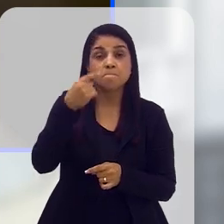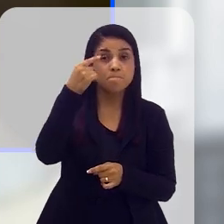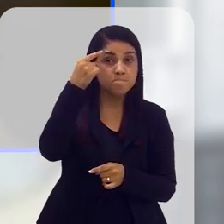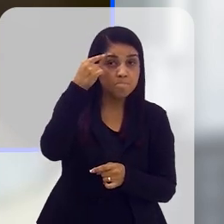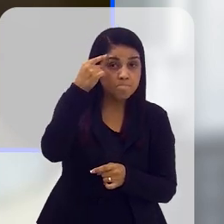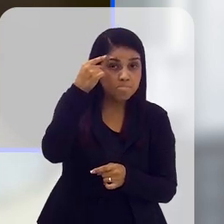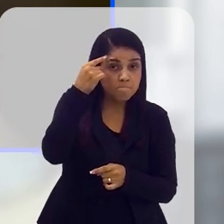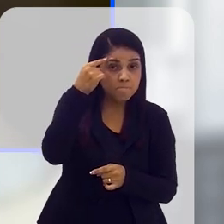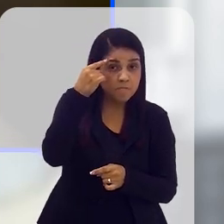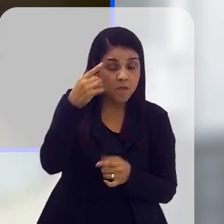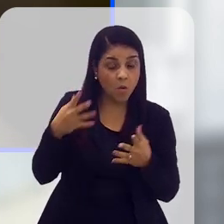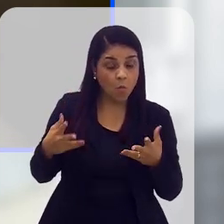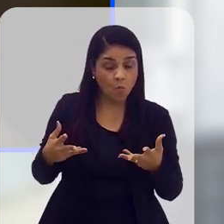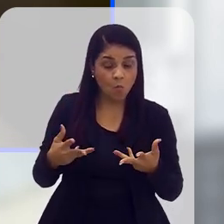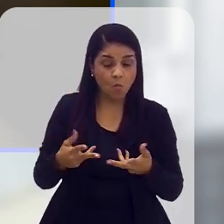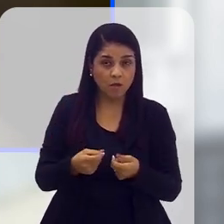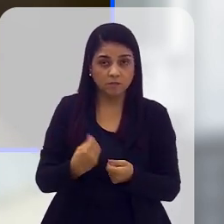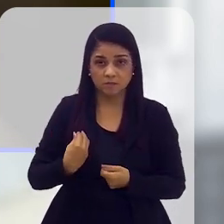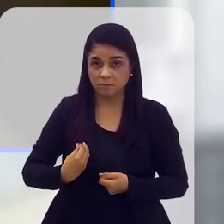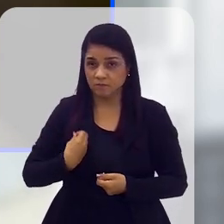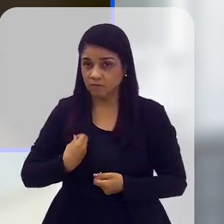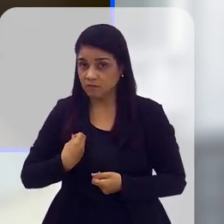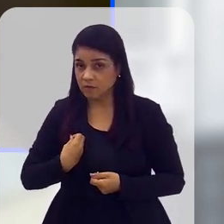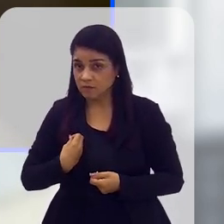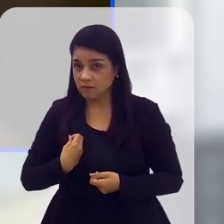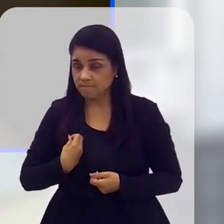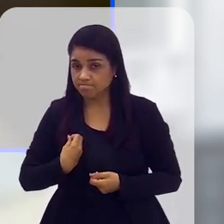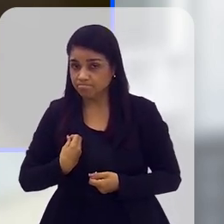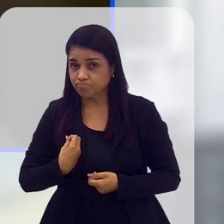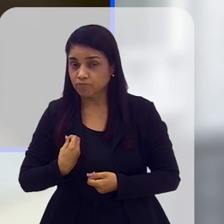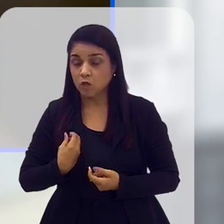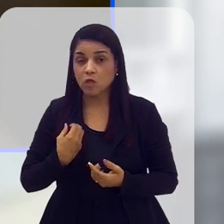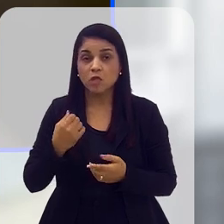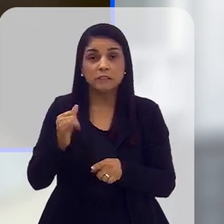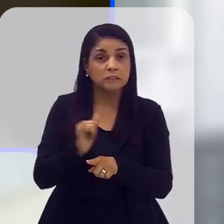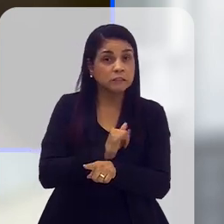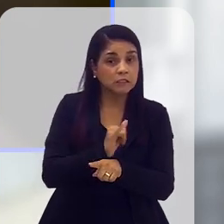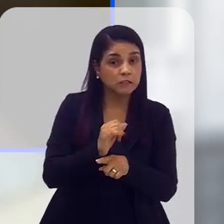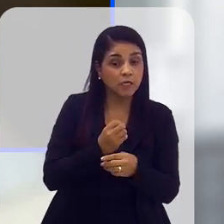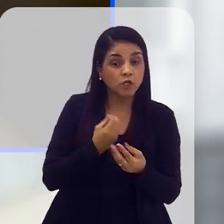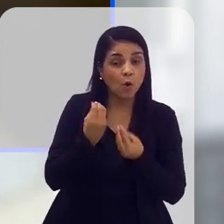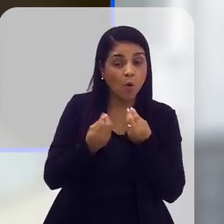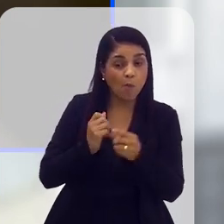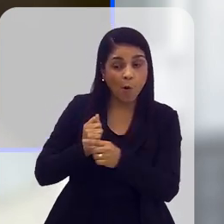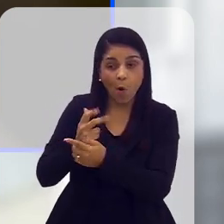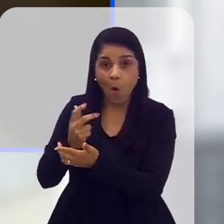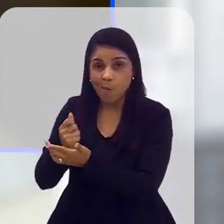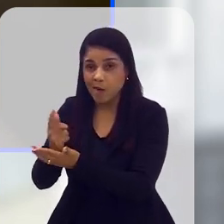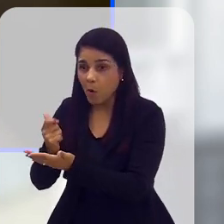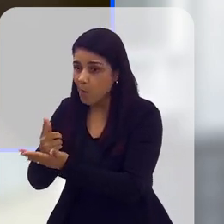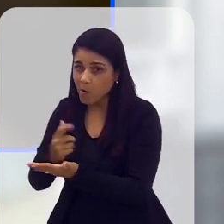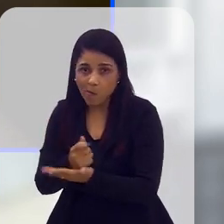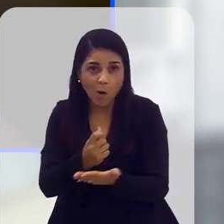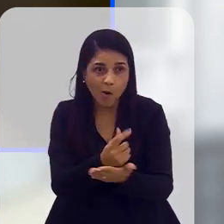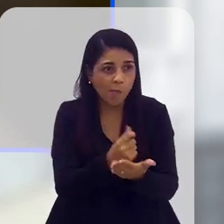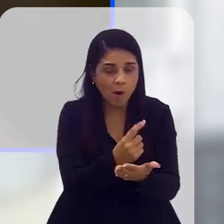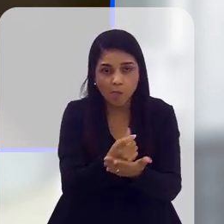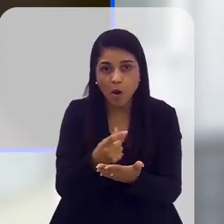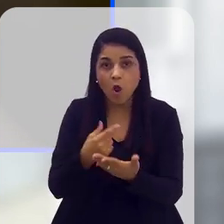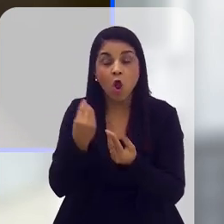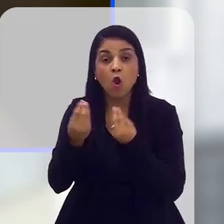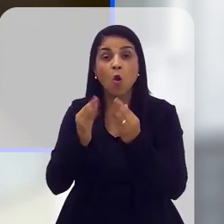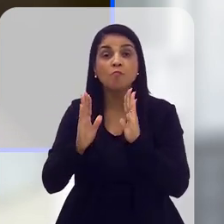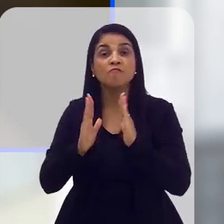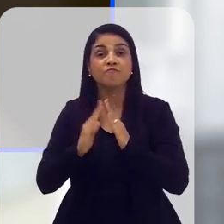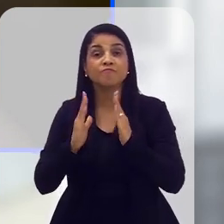esse repensar essa qualidade de vida, repensar essa forma de consumo, repensar a nossa forma de